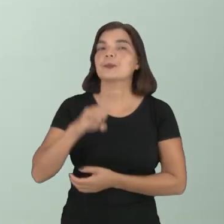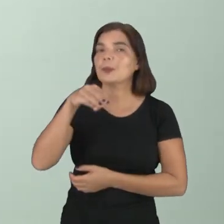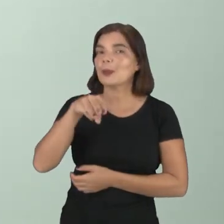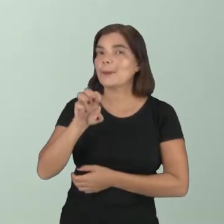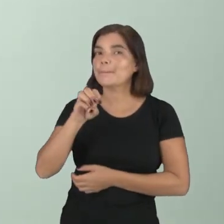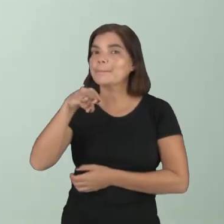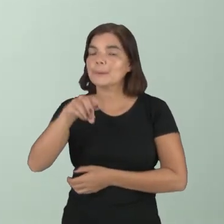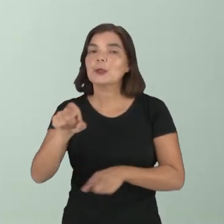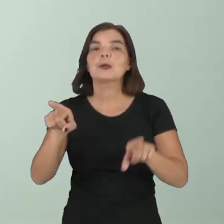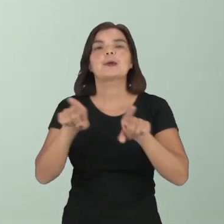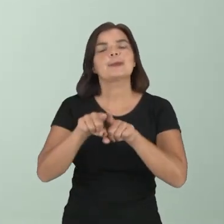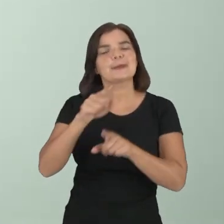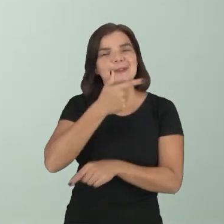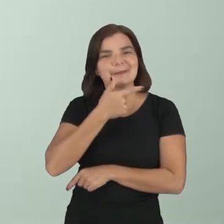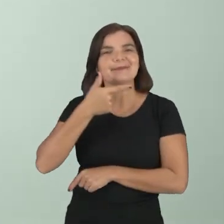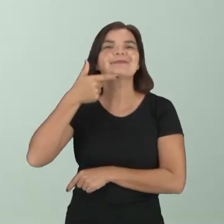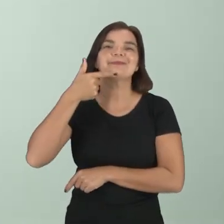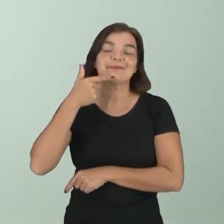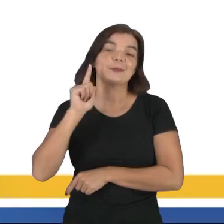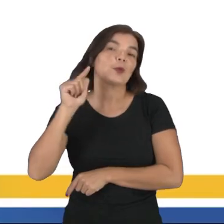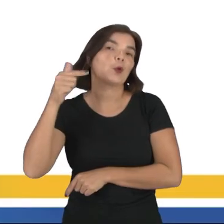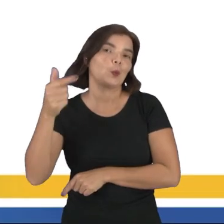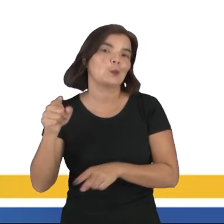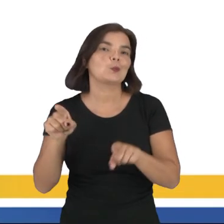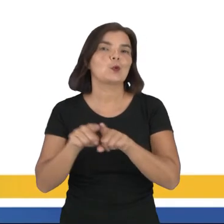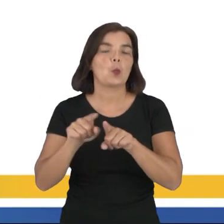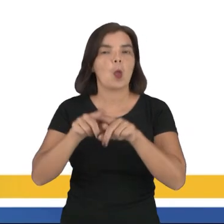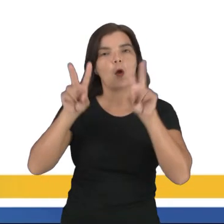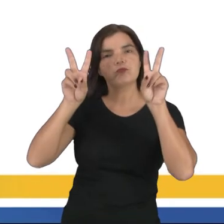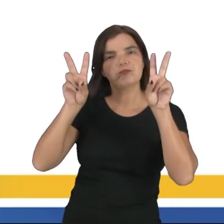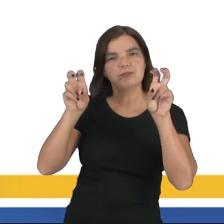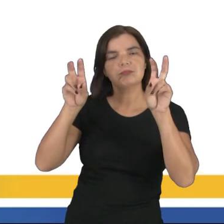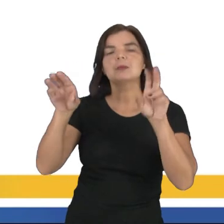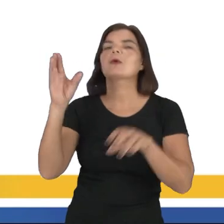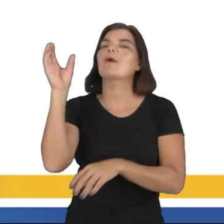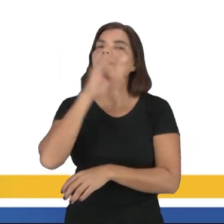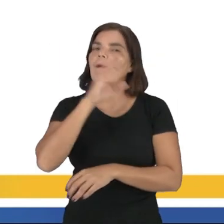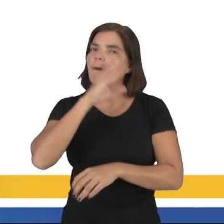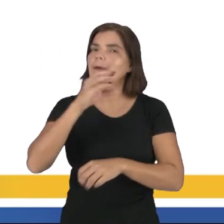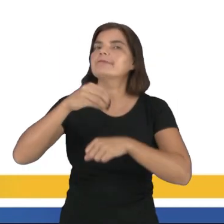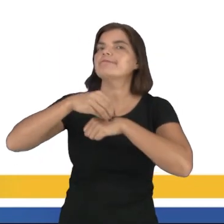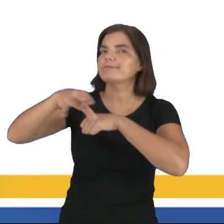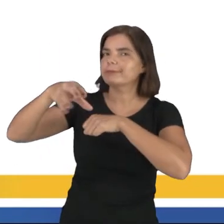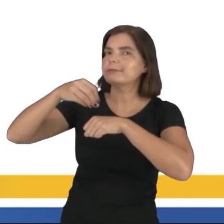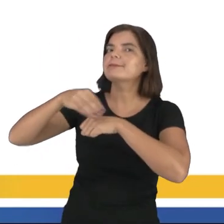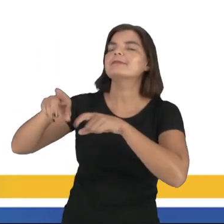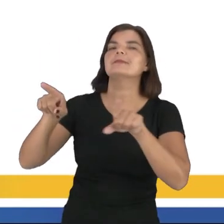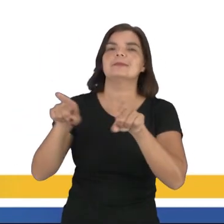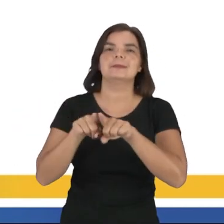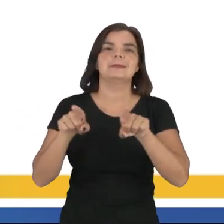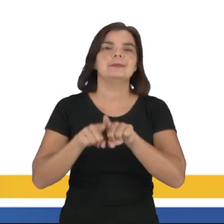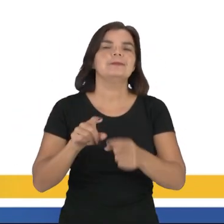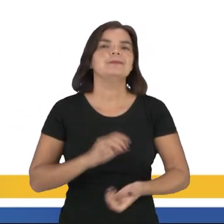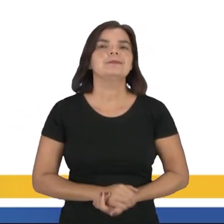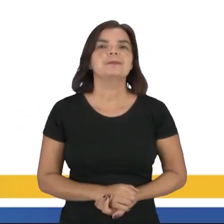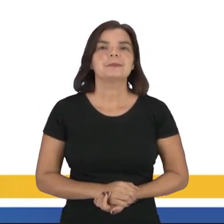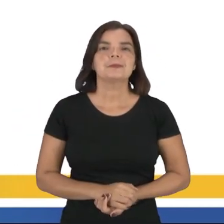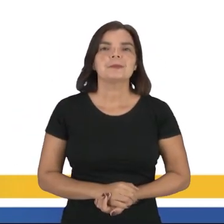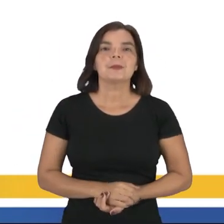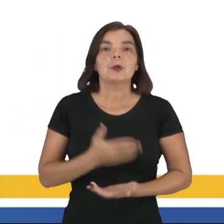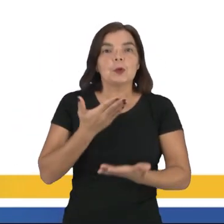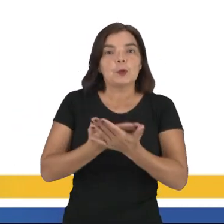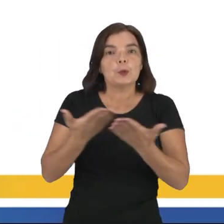Um meme, porque há humor na imagem, além de se tratar de um texto que rapidamente pode ser viralizado.